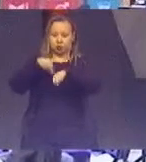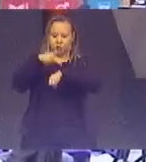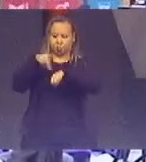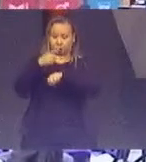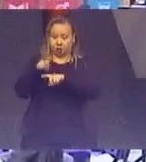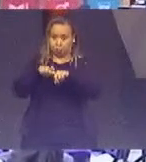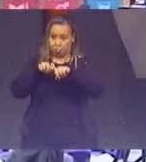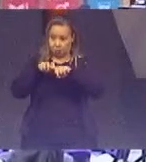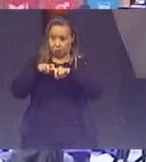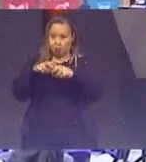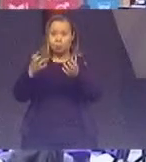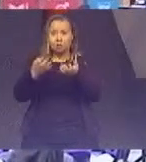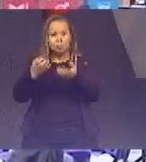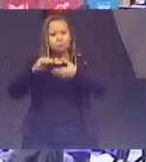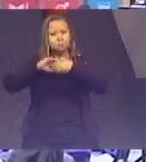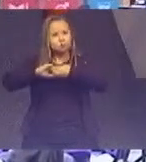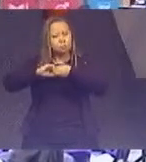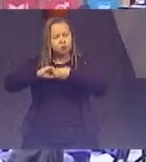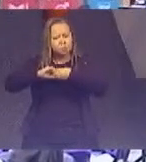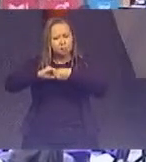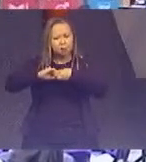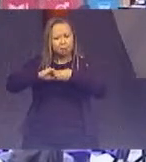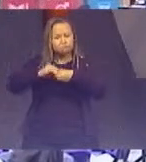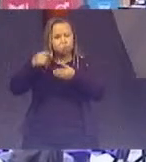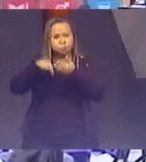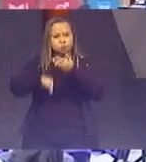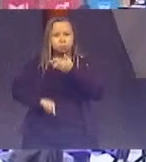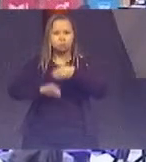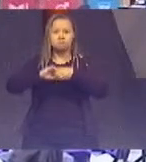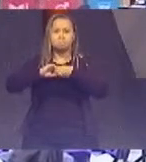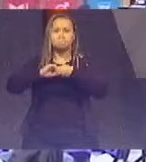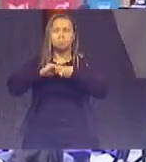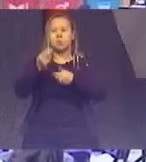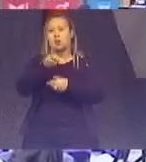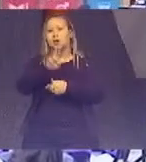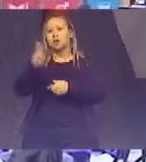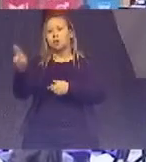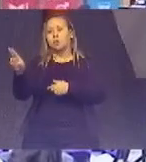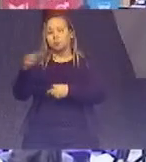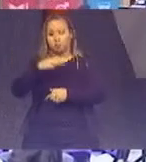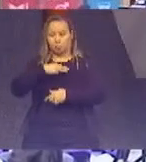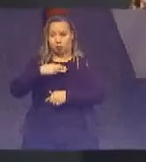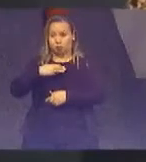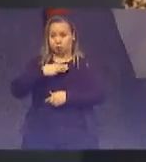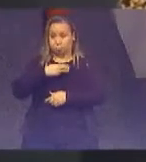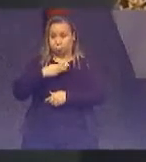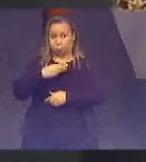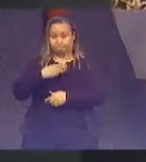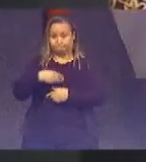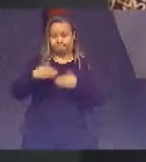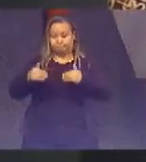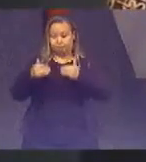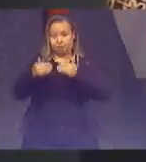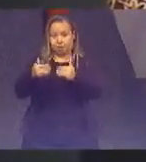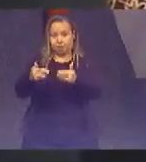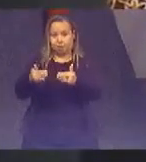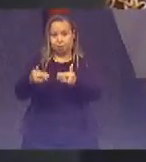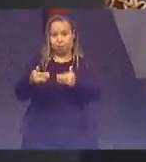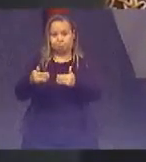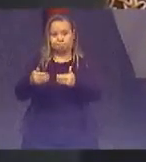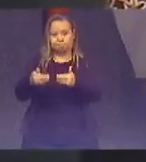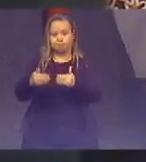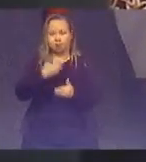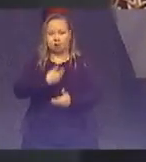isso eu queria cumprimentar efusivamente em nome do Ministério Público o Poder Judiciário Brasileiro e aqui na pessoa do ministro